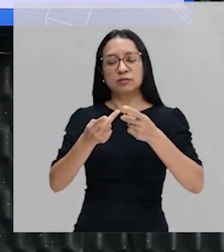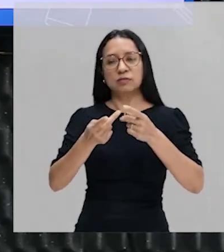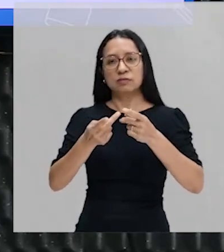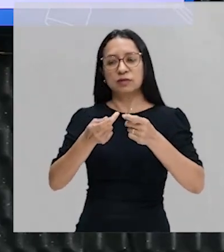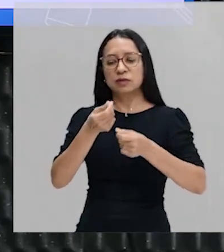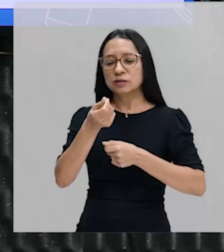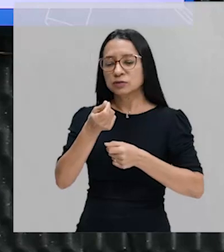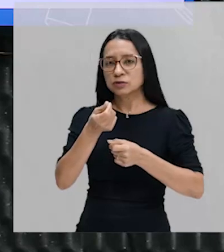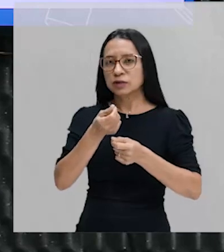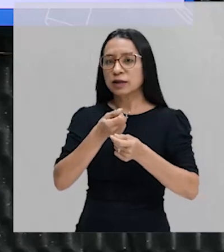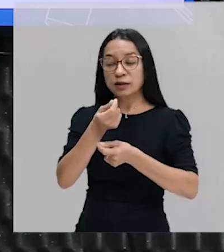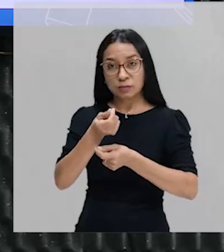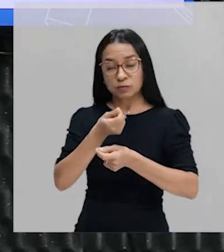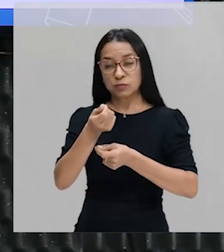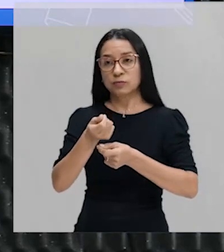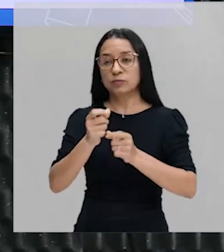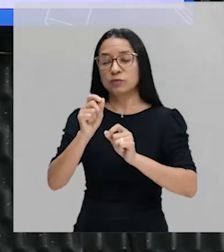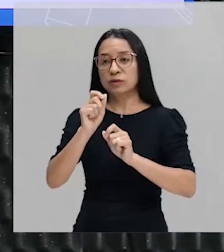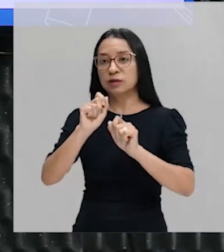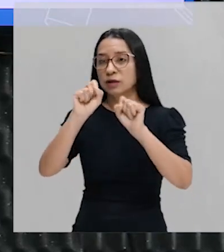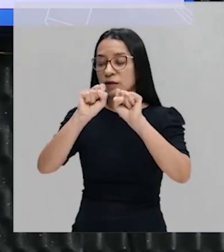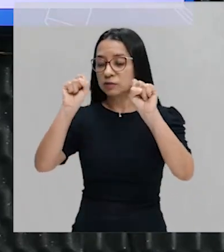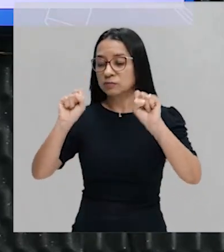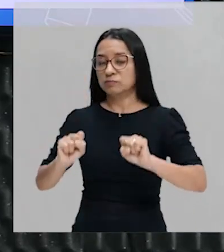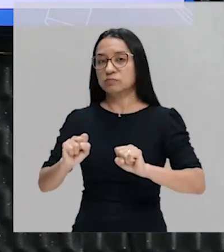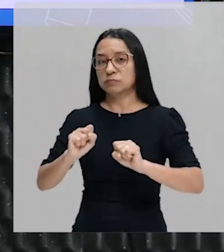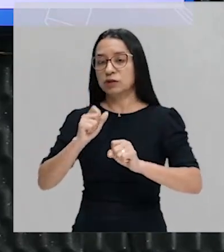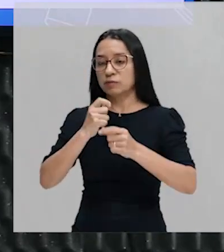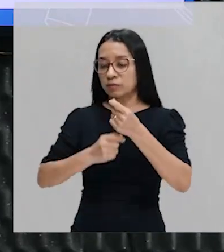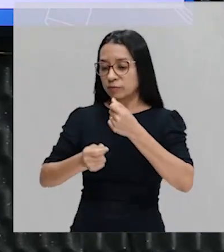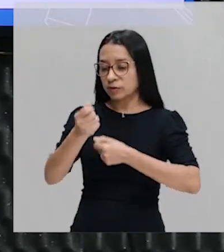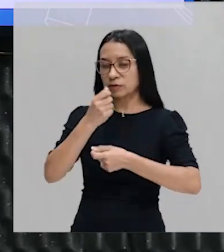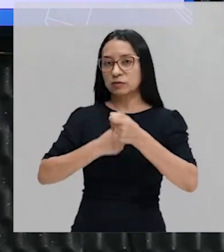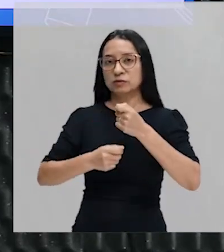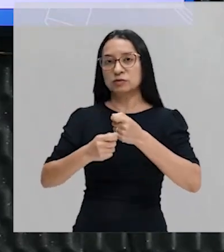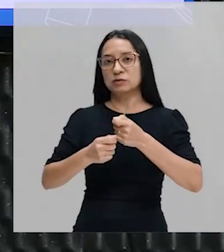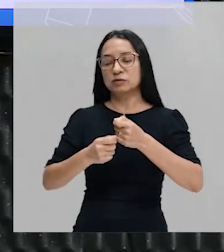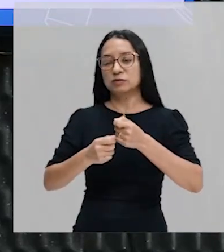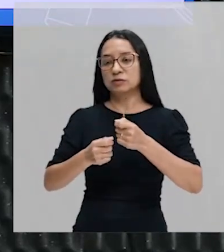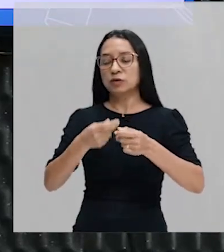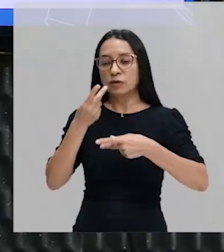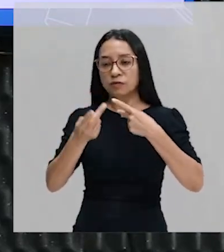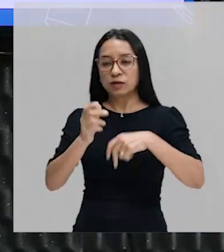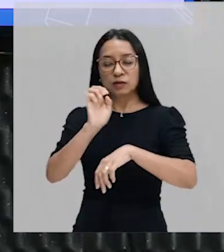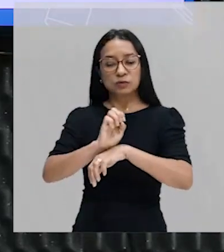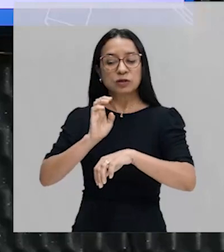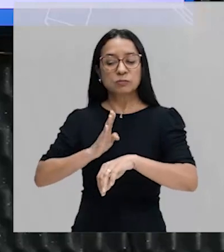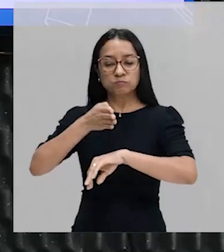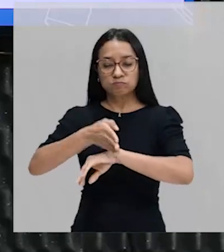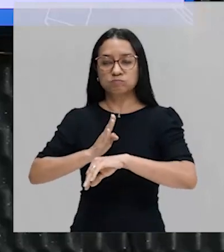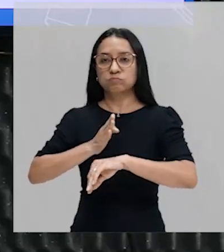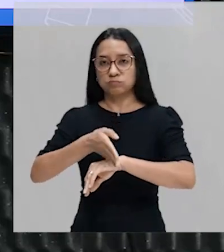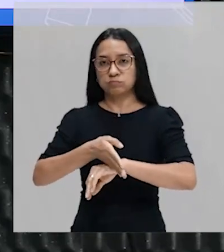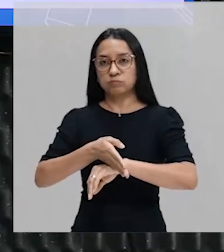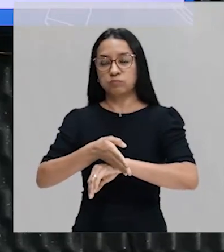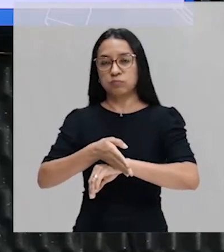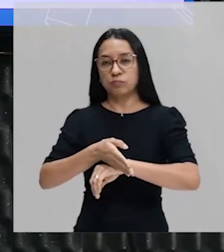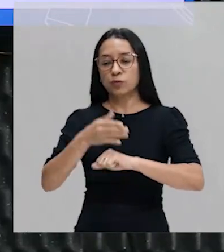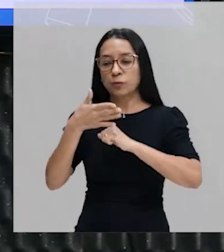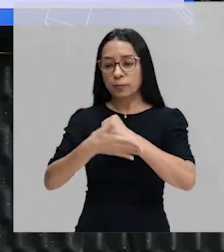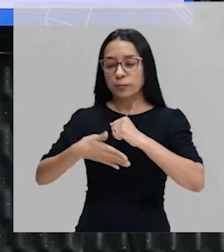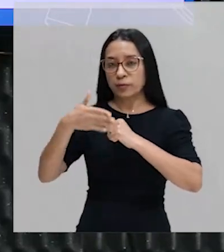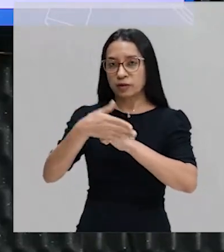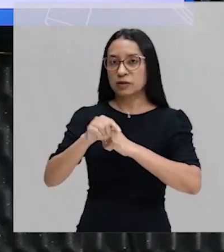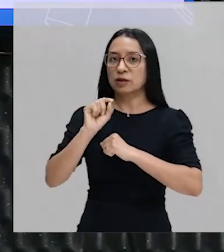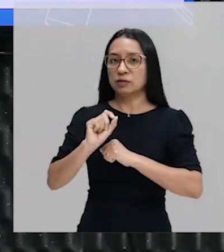presença de um Estado interventor. Com base nesse centralismo político e econômico, é que nós temos que